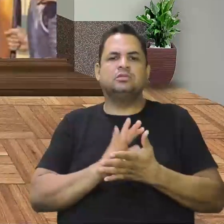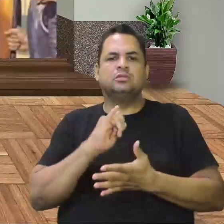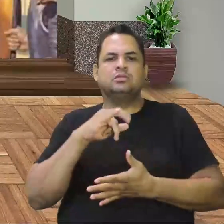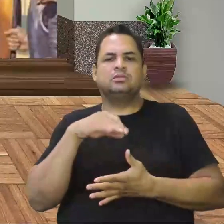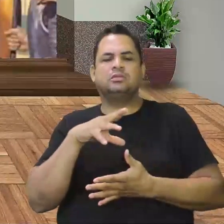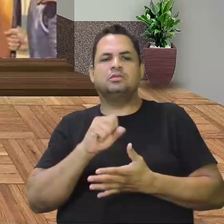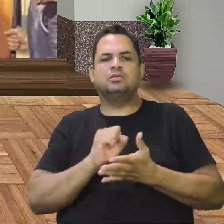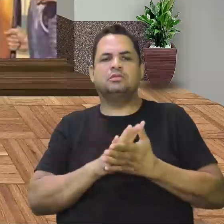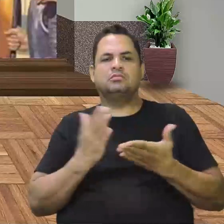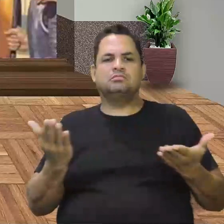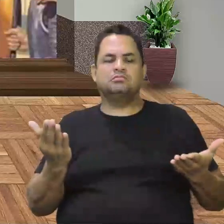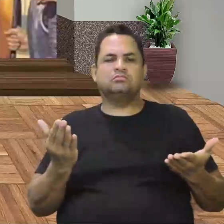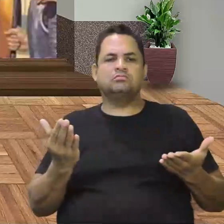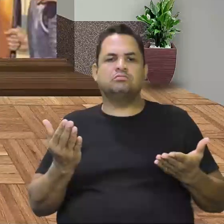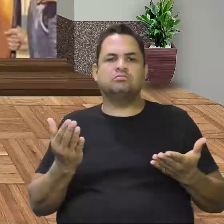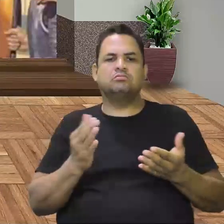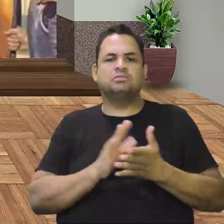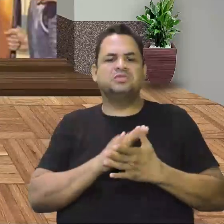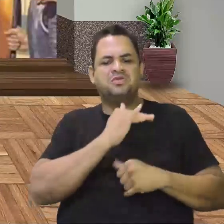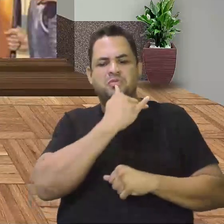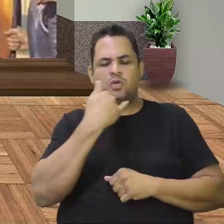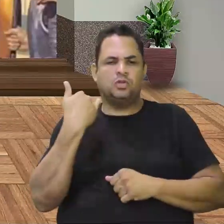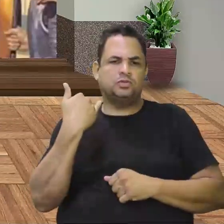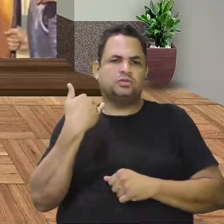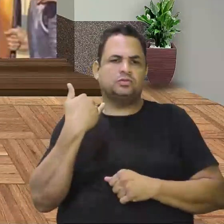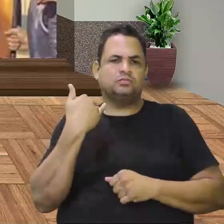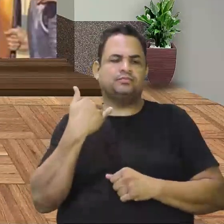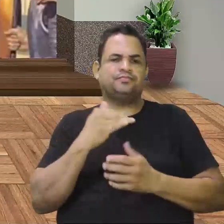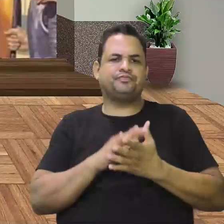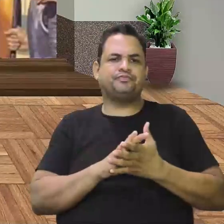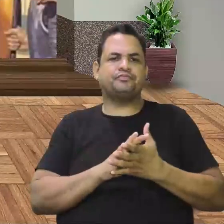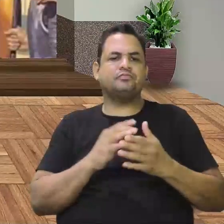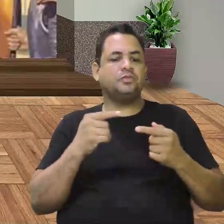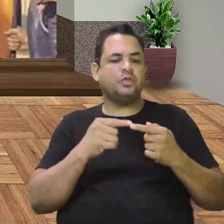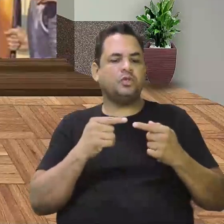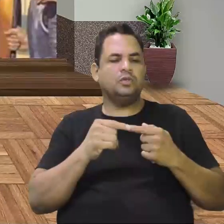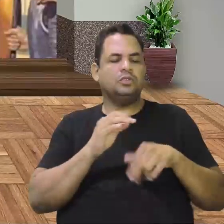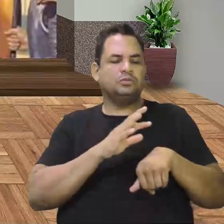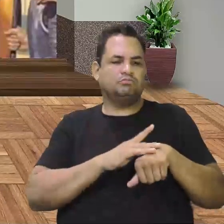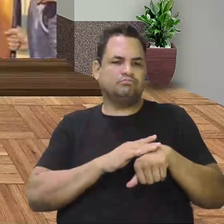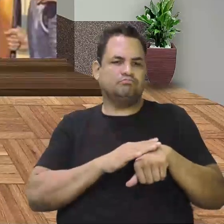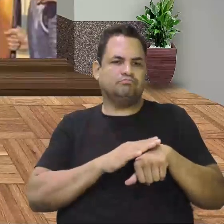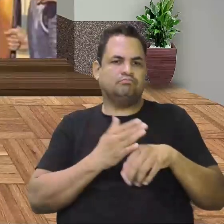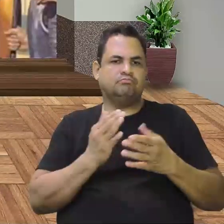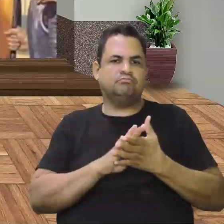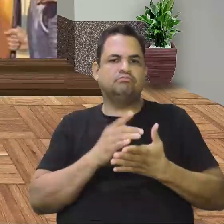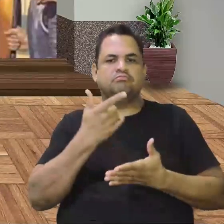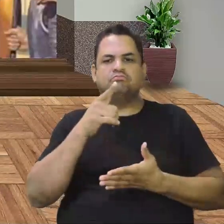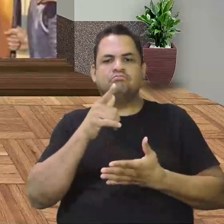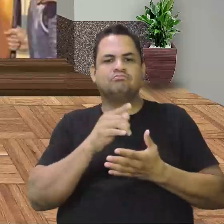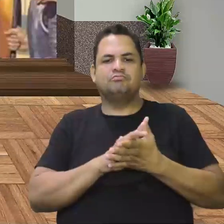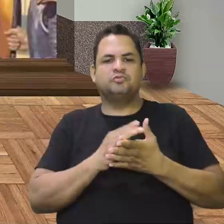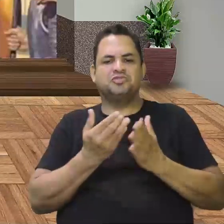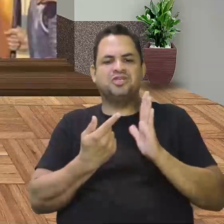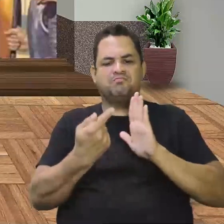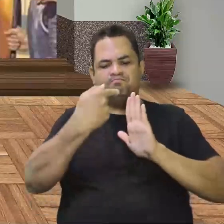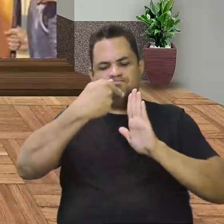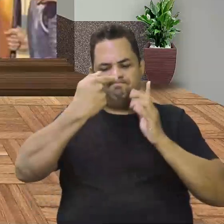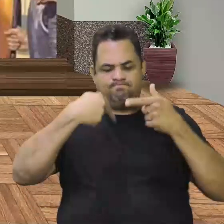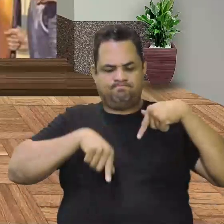foram dizimados pelo contato dessas doenças. Por não ter anticorpos para essa doença.